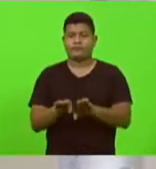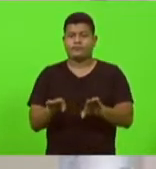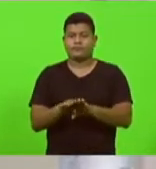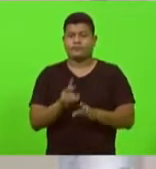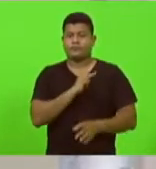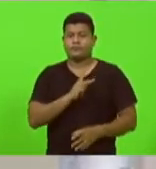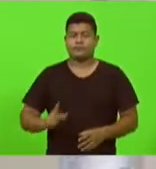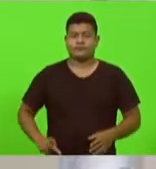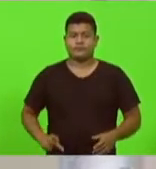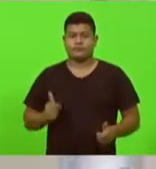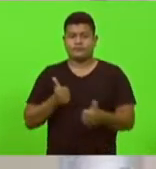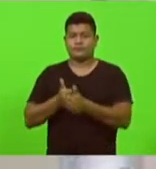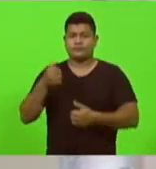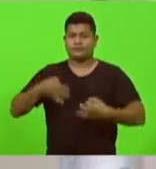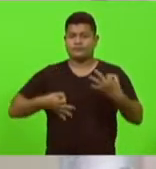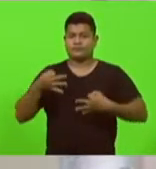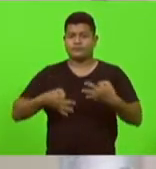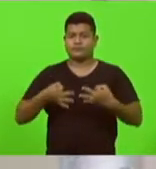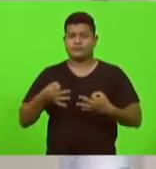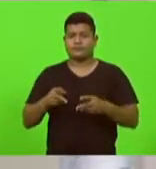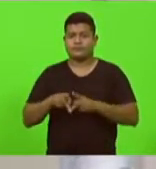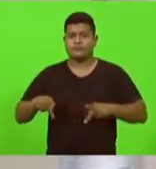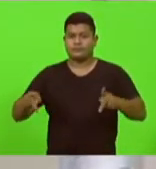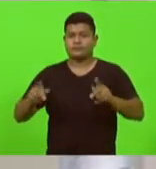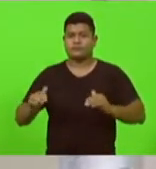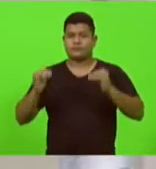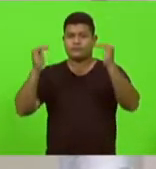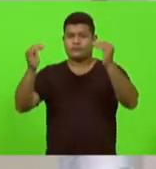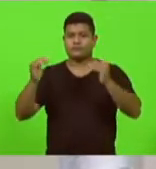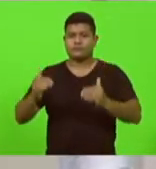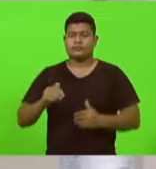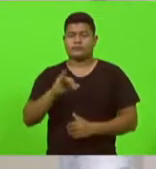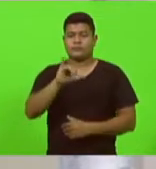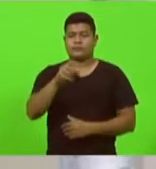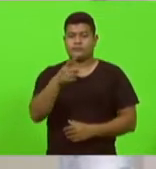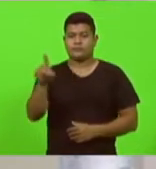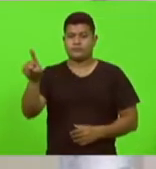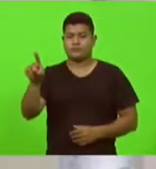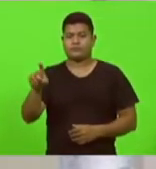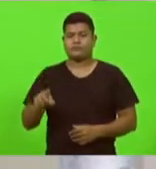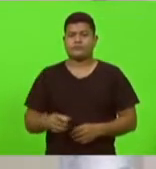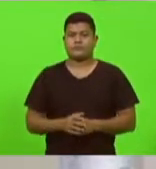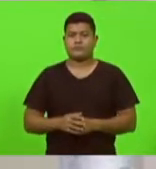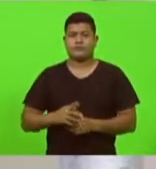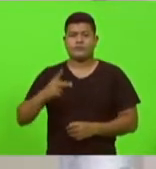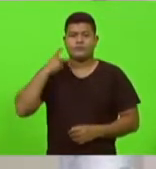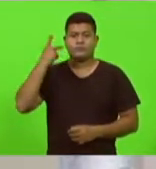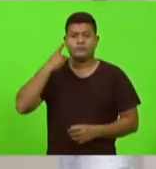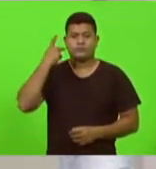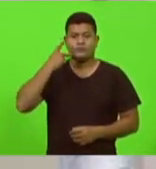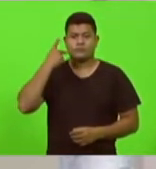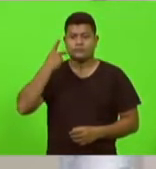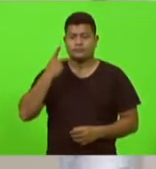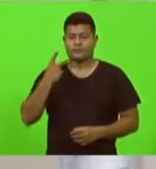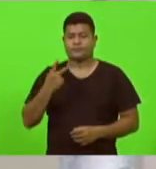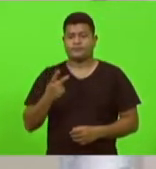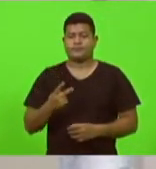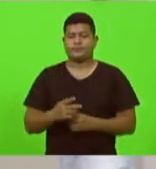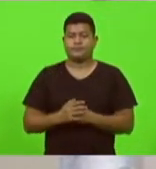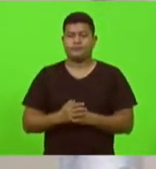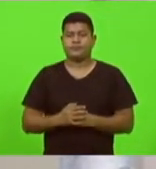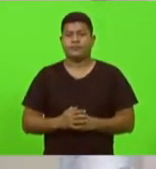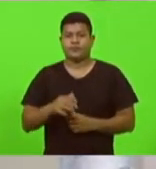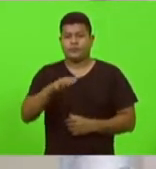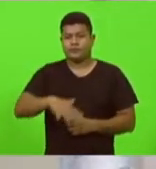Desembargador, João Henrique Blase. Excelentíssimo procurador-geral de Justiça do Ministério Público, Fernando da Silva